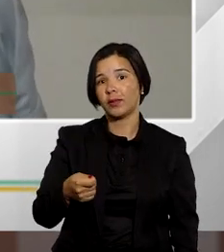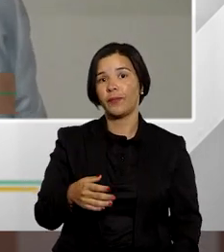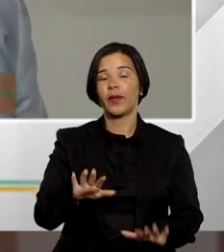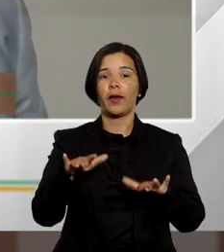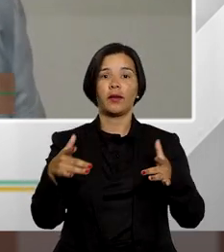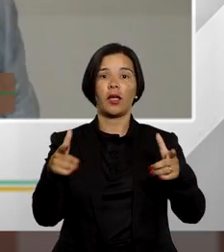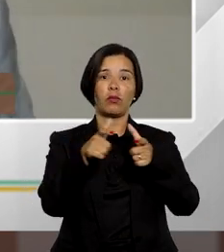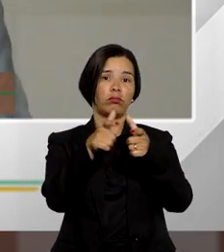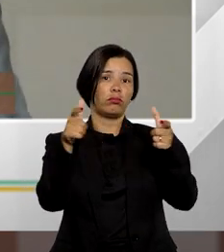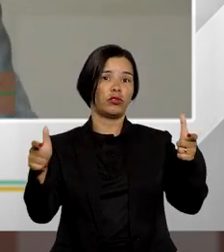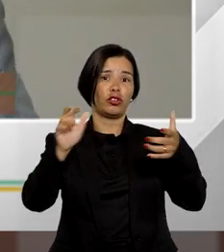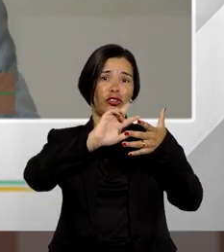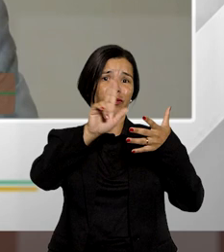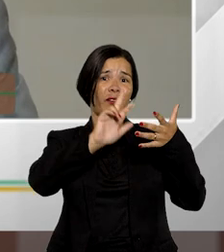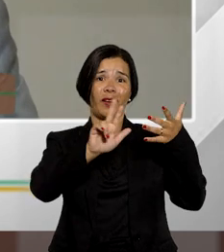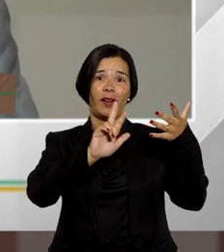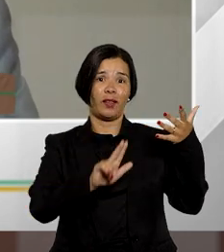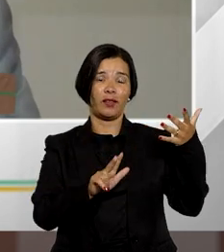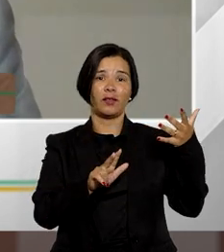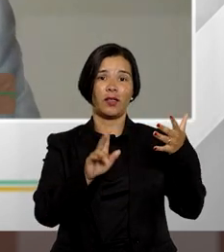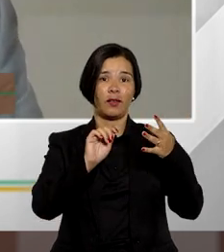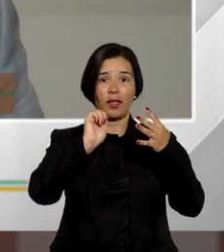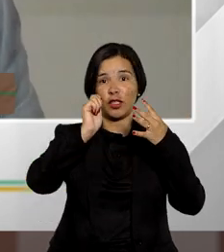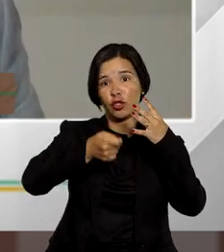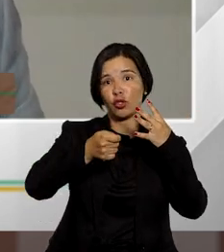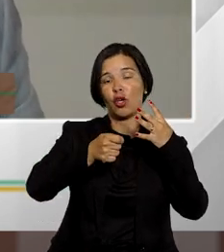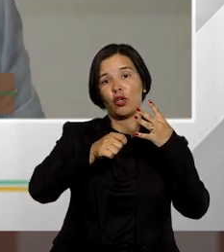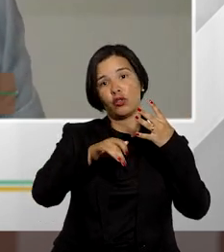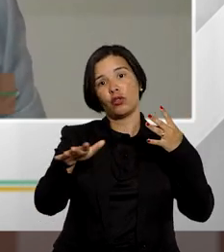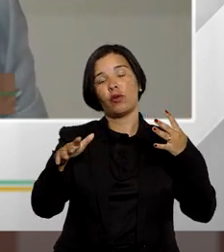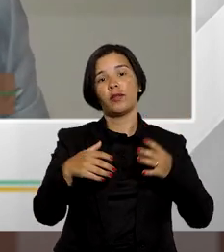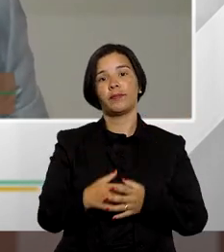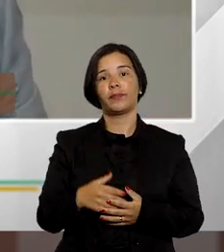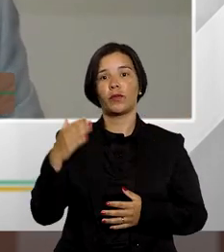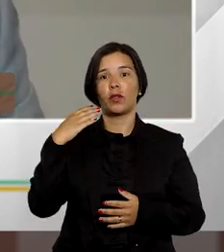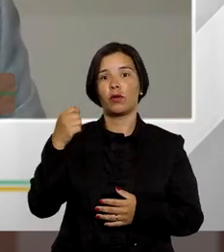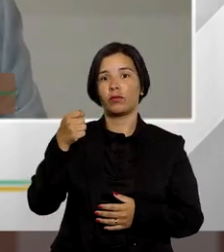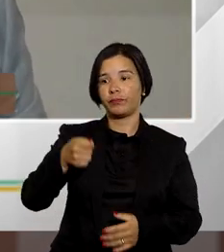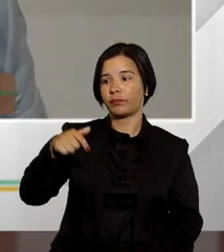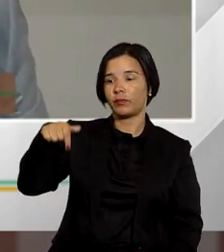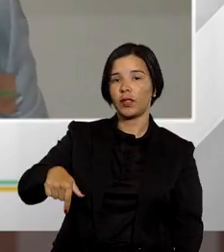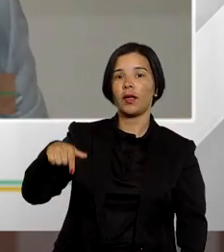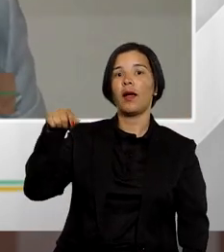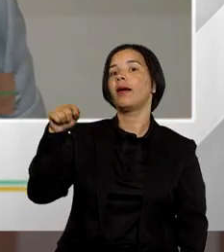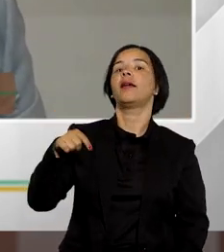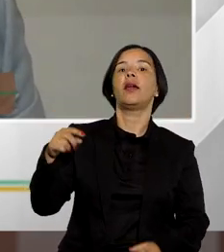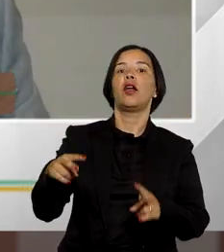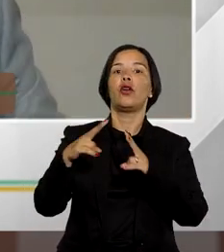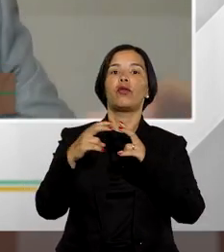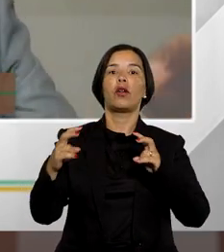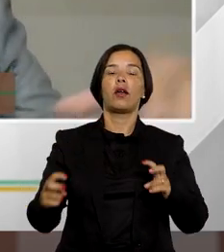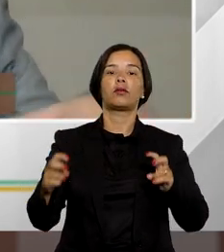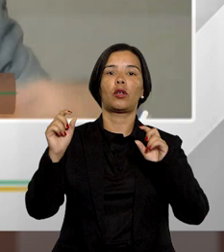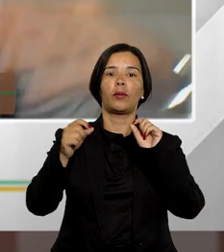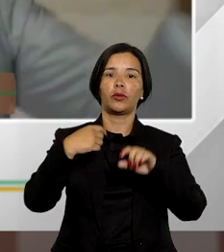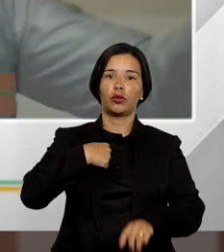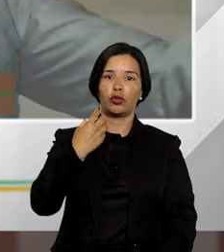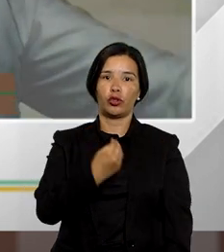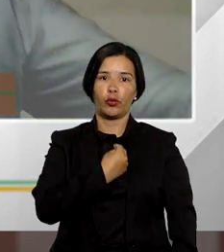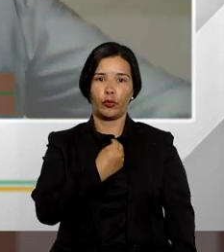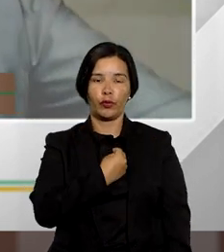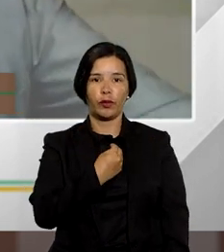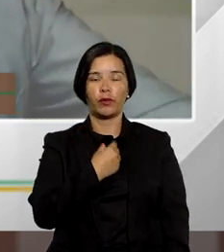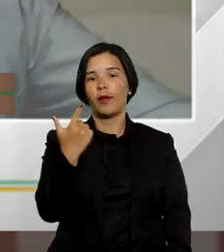em todo o país porque muitas vezes o advogado o magistrado aqui em Florianópolis onde resido eu talvez